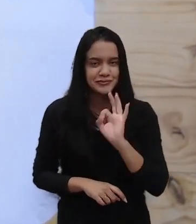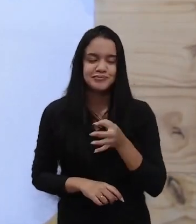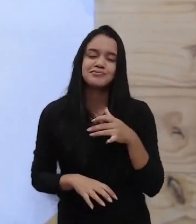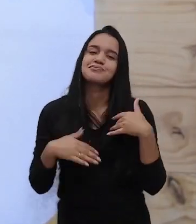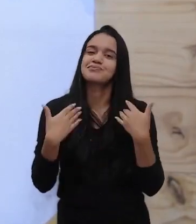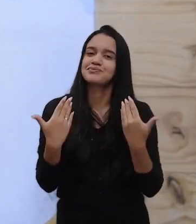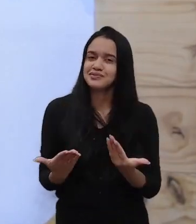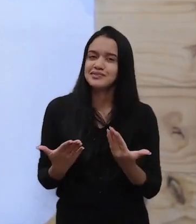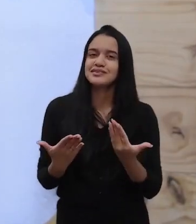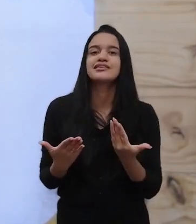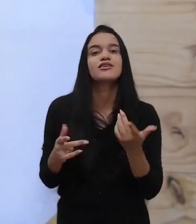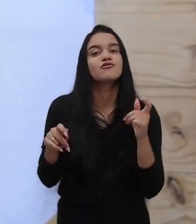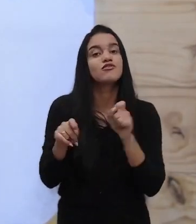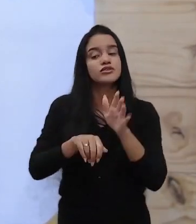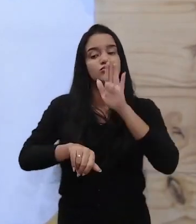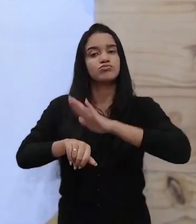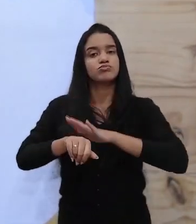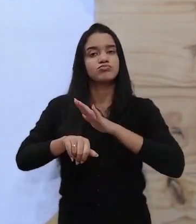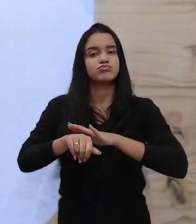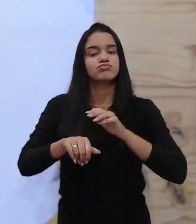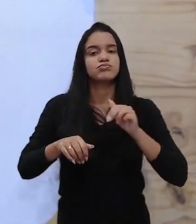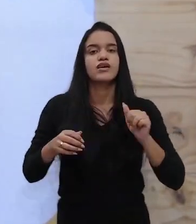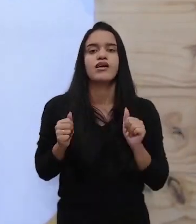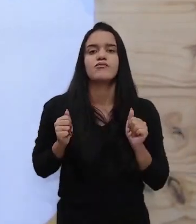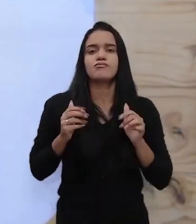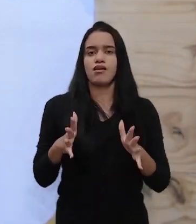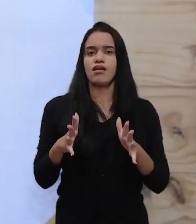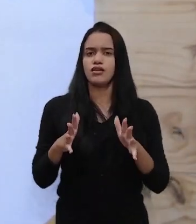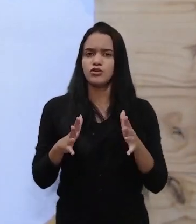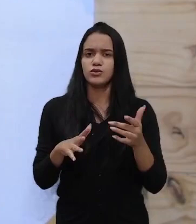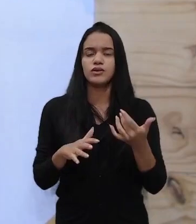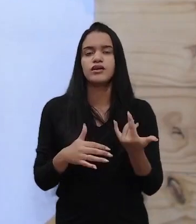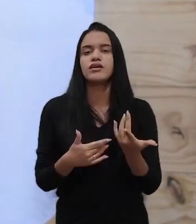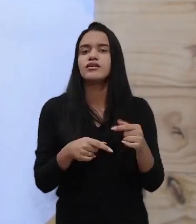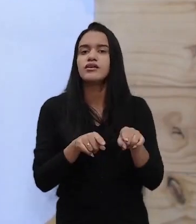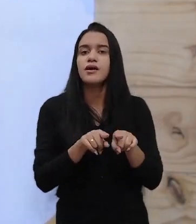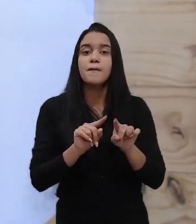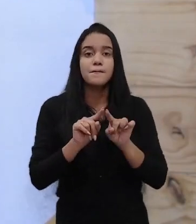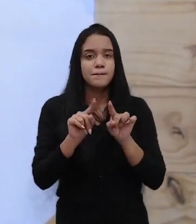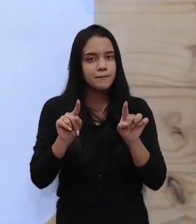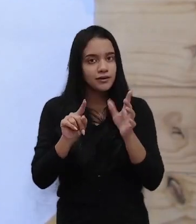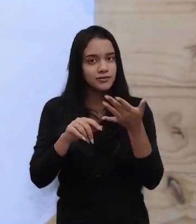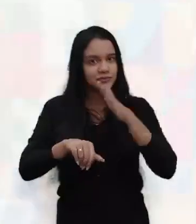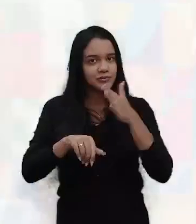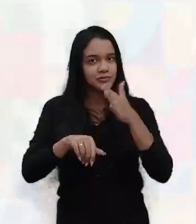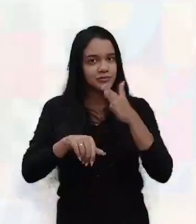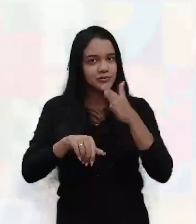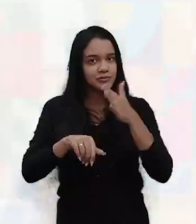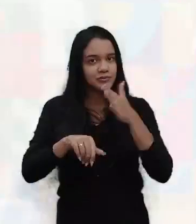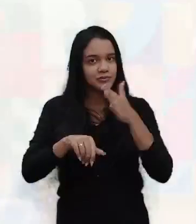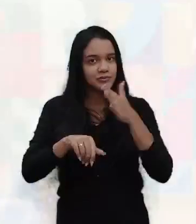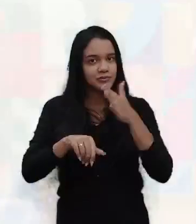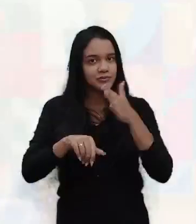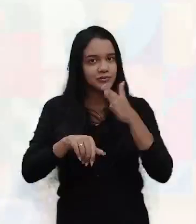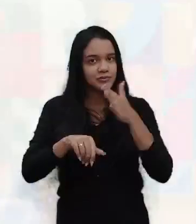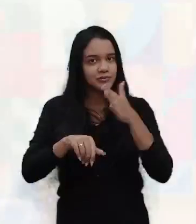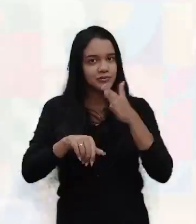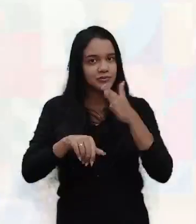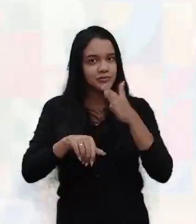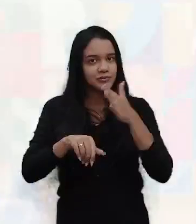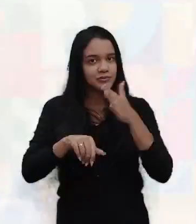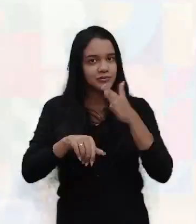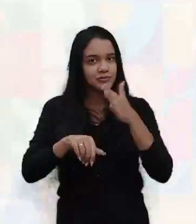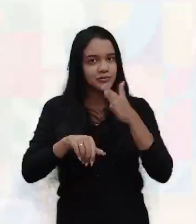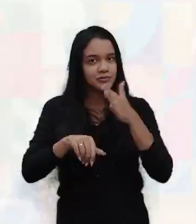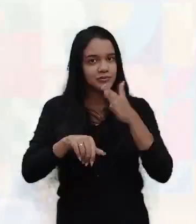Então, faça por merecer, faça por você. Não faça pelos outros, mas faça por você, tá bem? Do lado direito da tela,